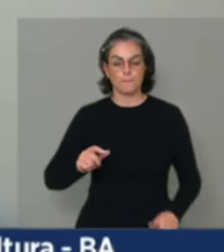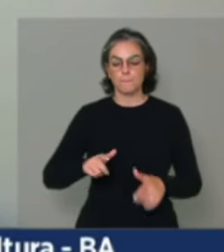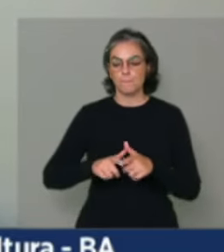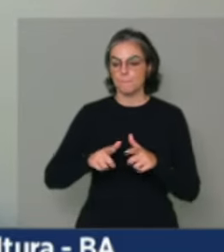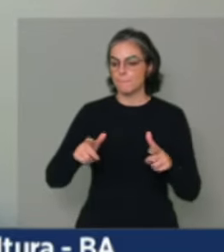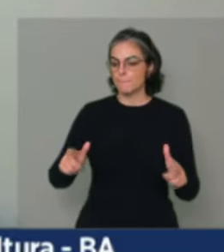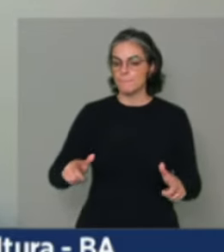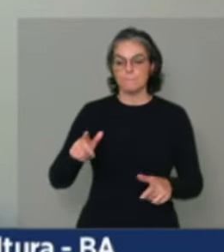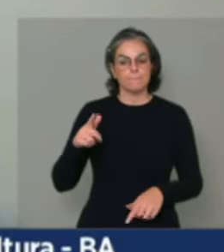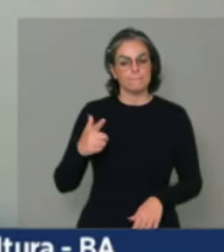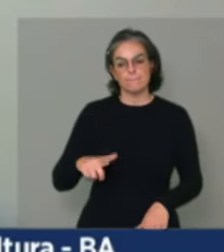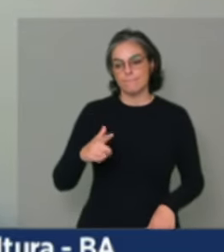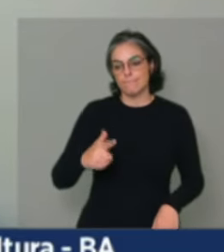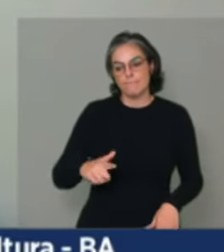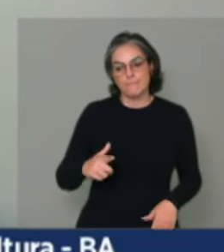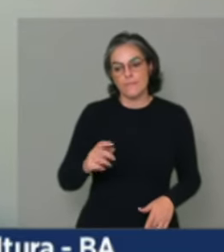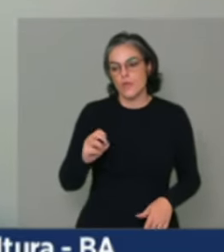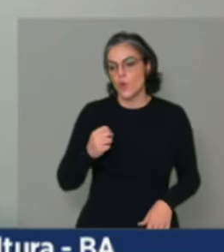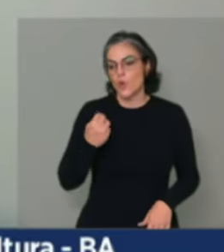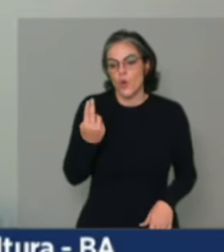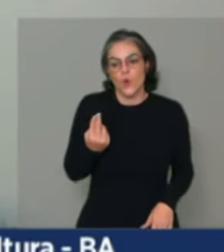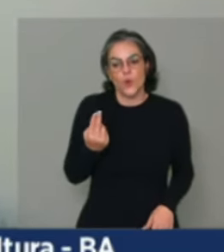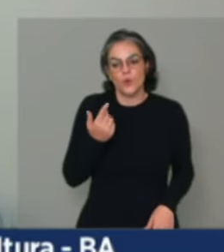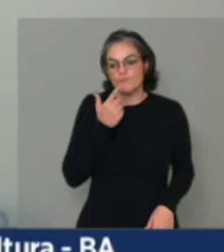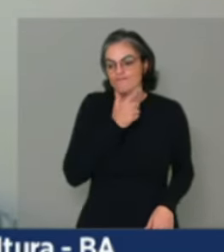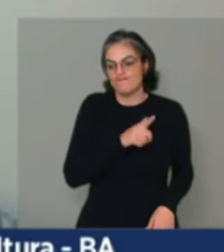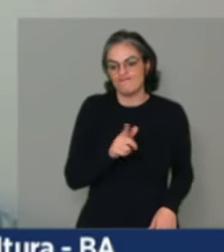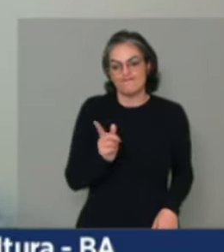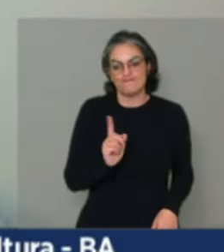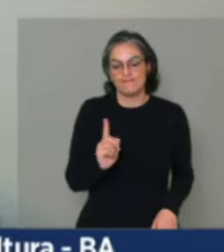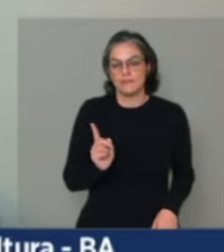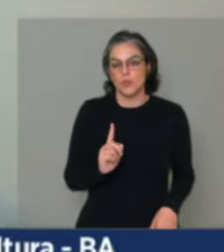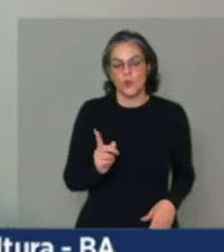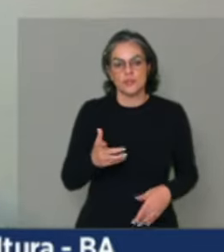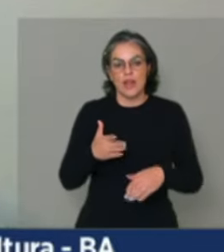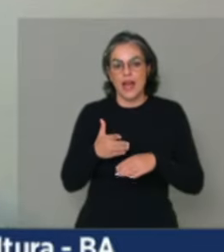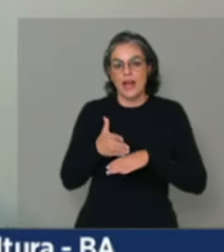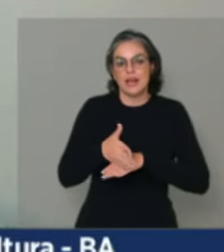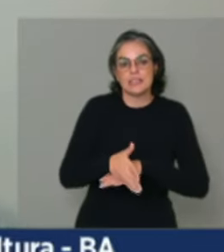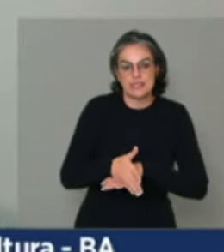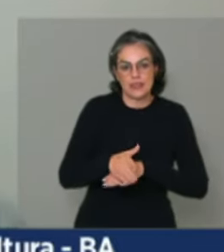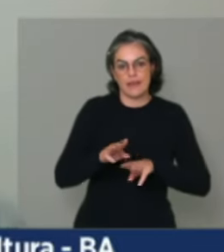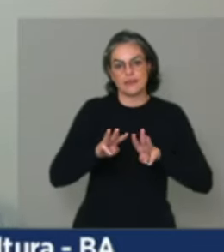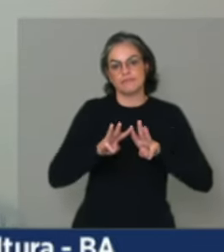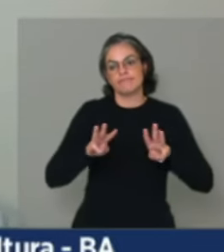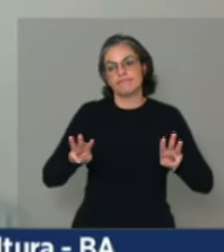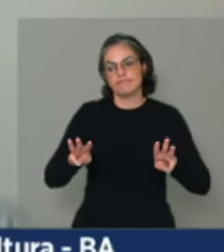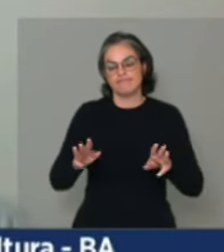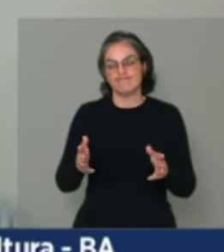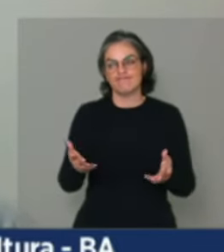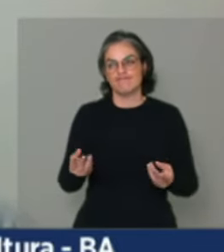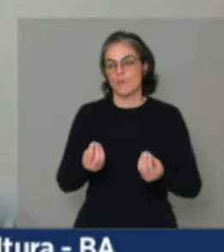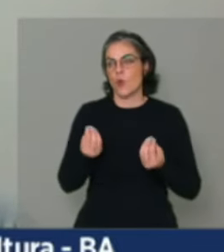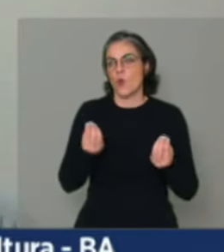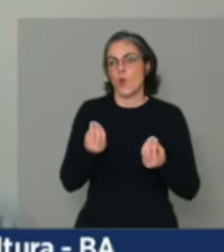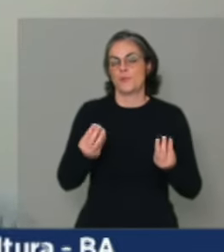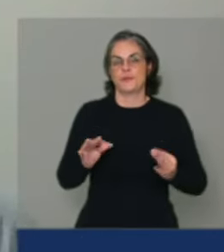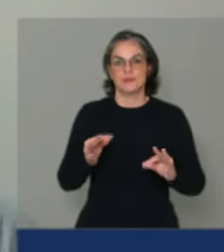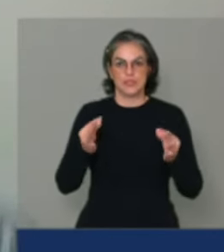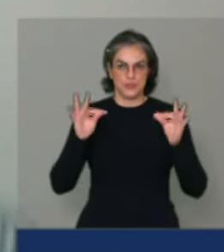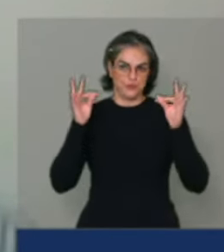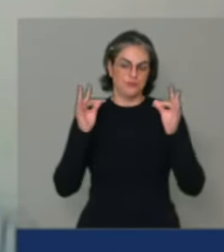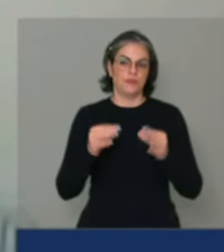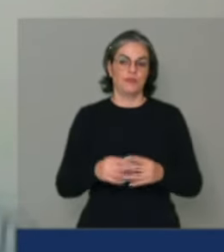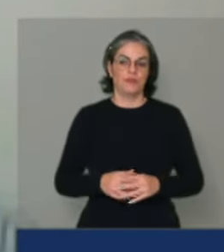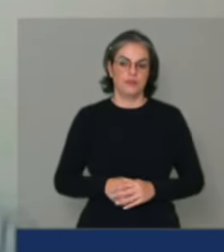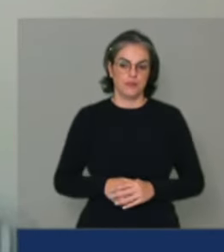consegue nem manusear a ferramenta de acesso às plataformas tecnológicas. A gente traz também aqui um estudo segundo